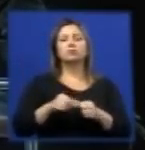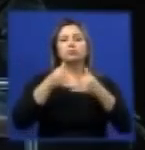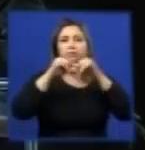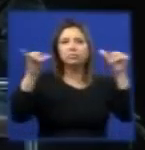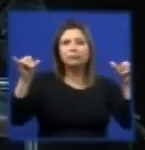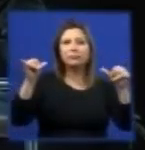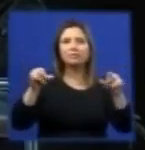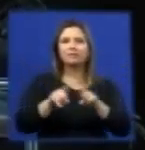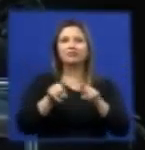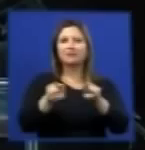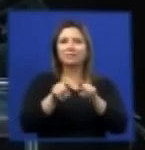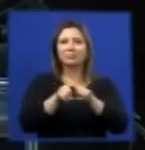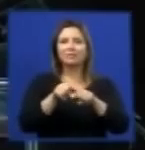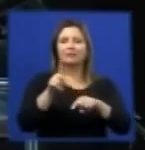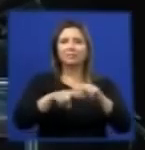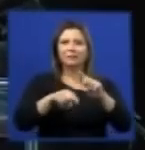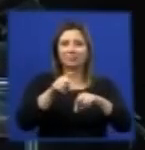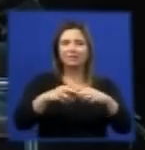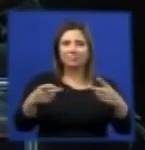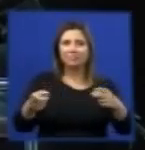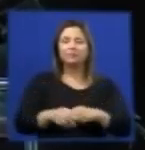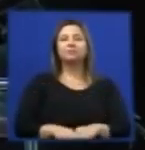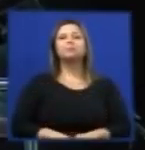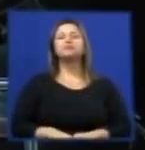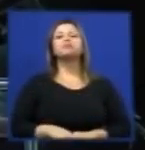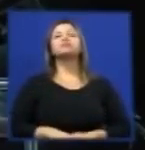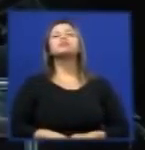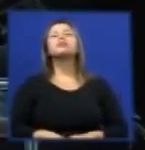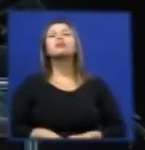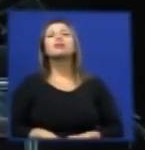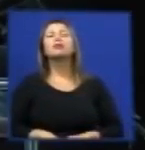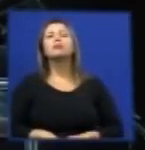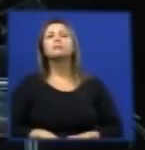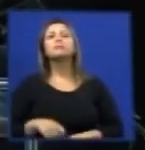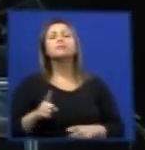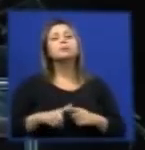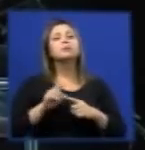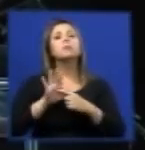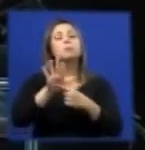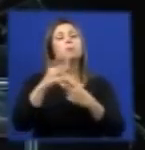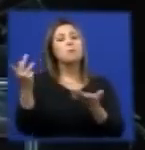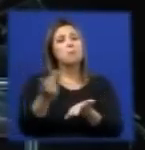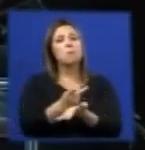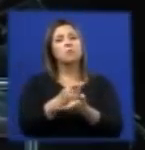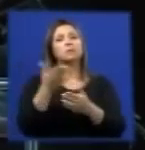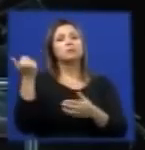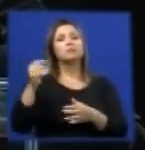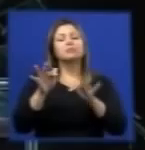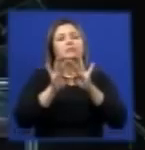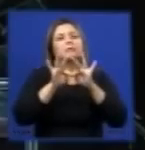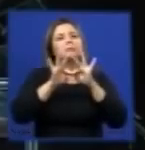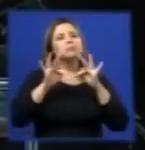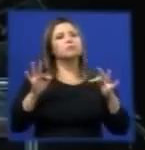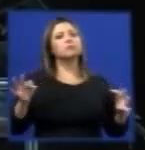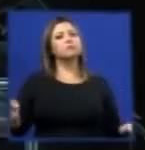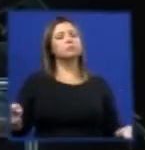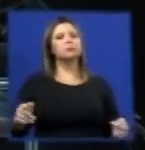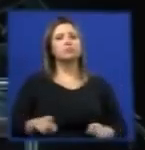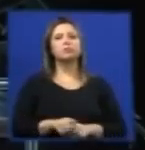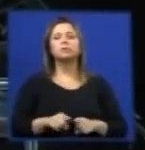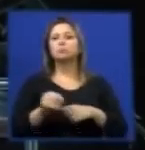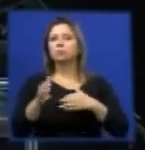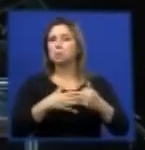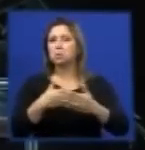Antes, eu falei da análise do ciclo de vida simples. A análise realmente séria de qualquer